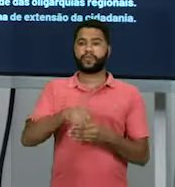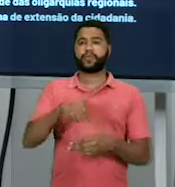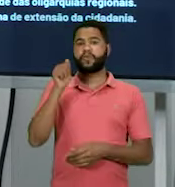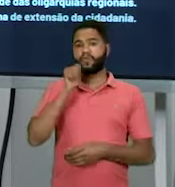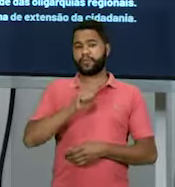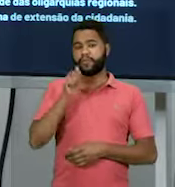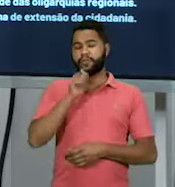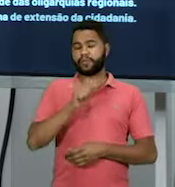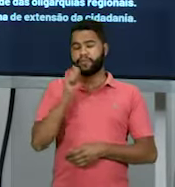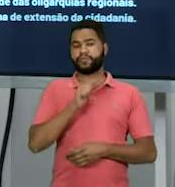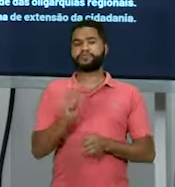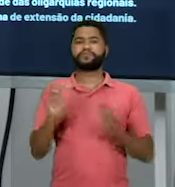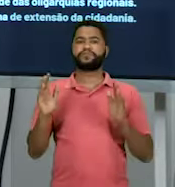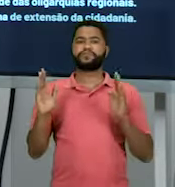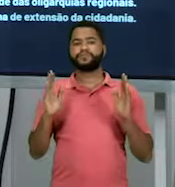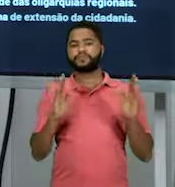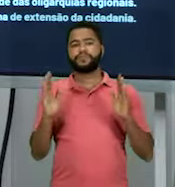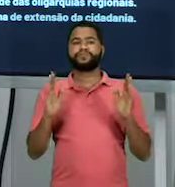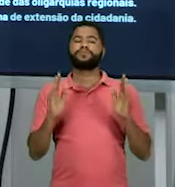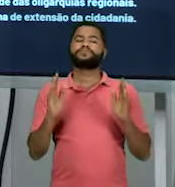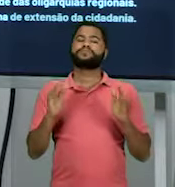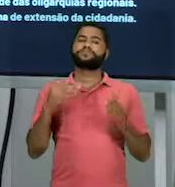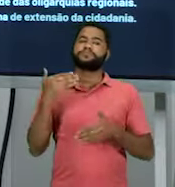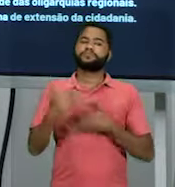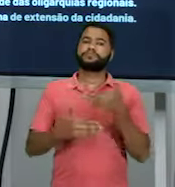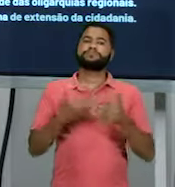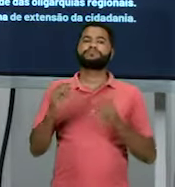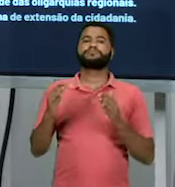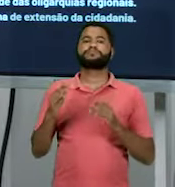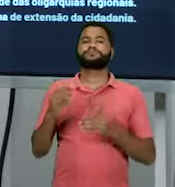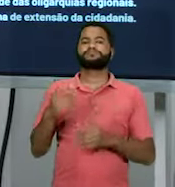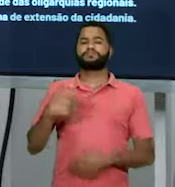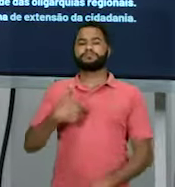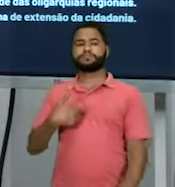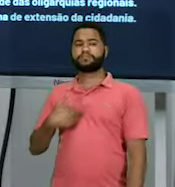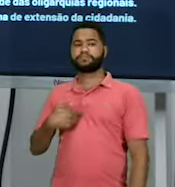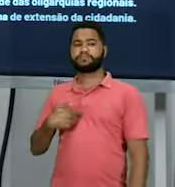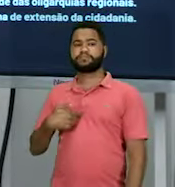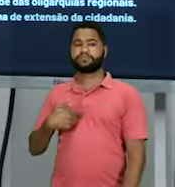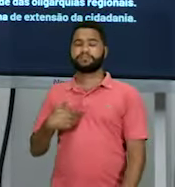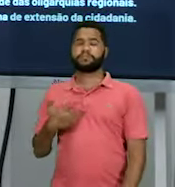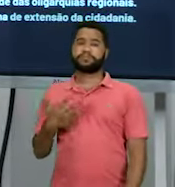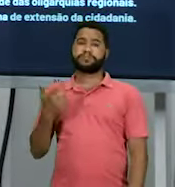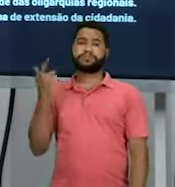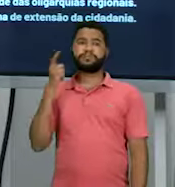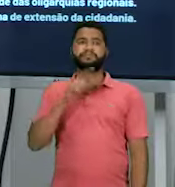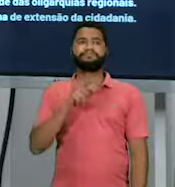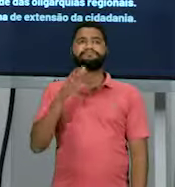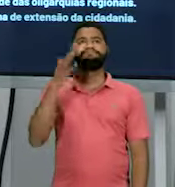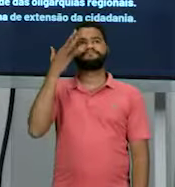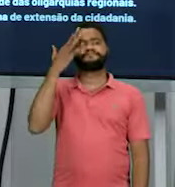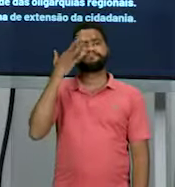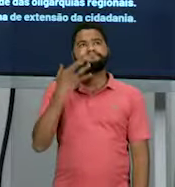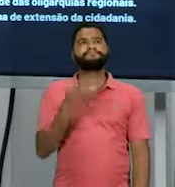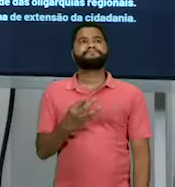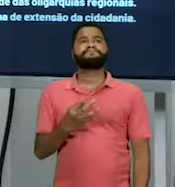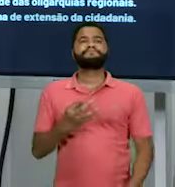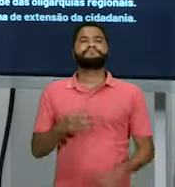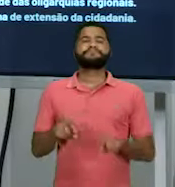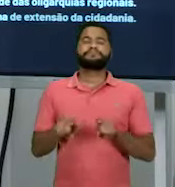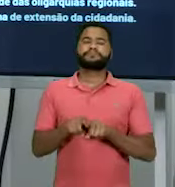durante, no início da era Vargas. Entende-se isso vai ser também uma própria